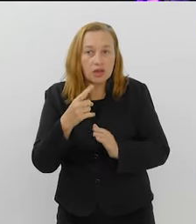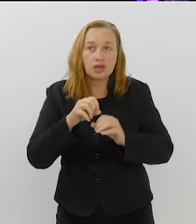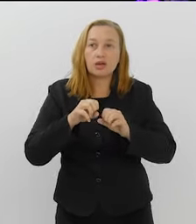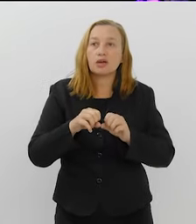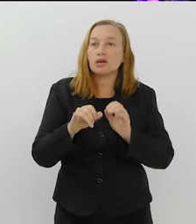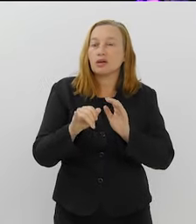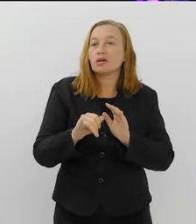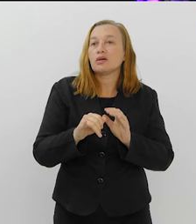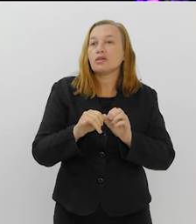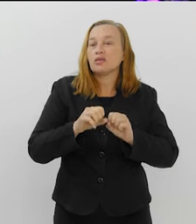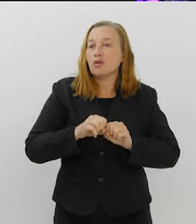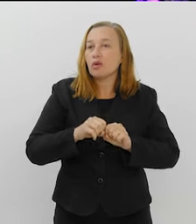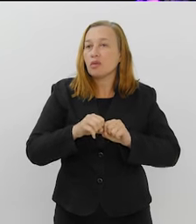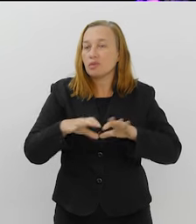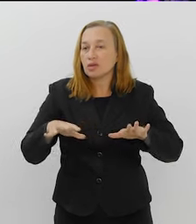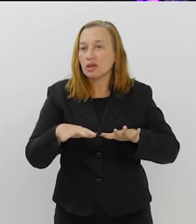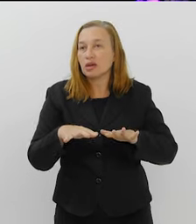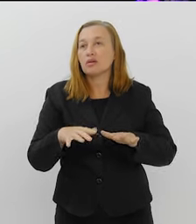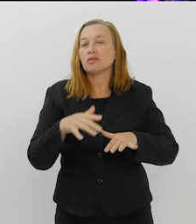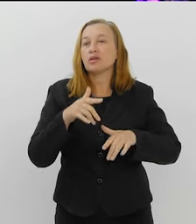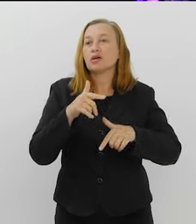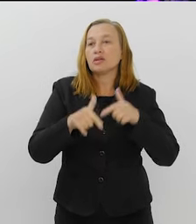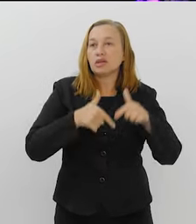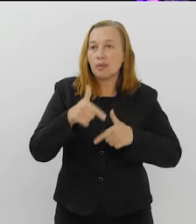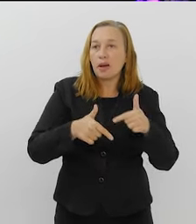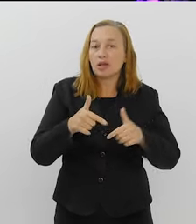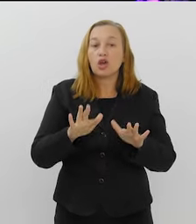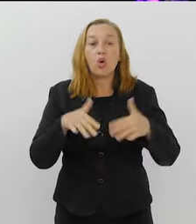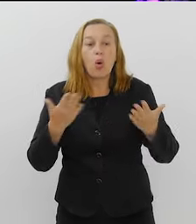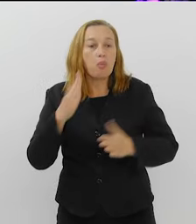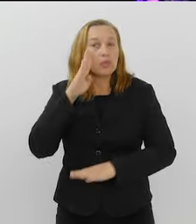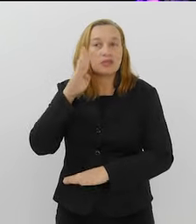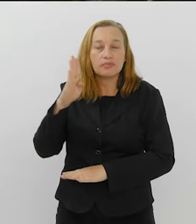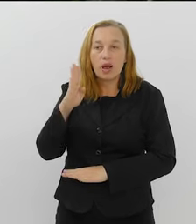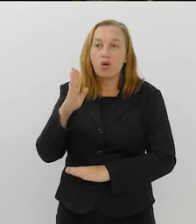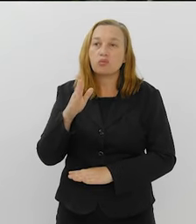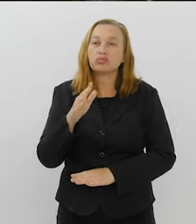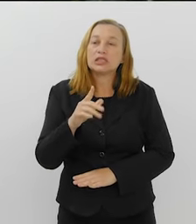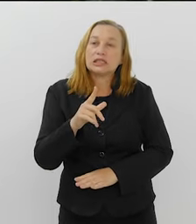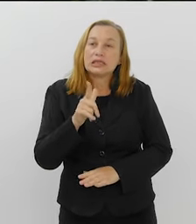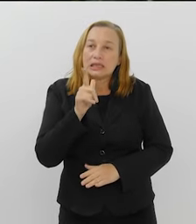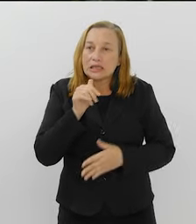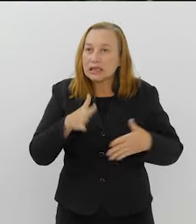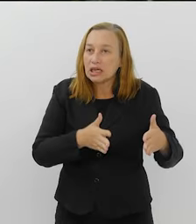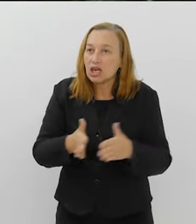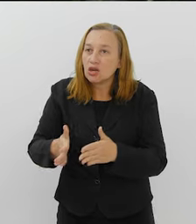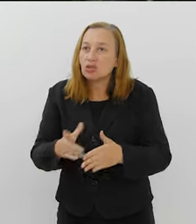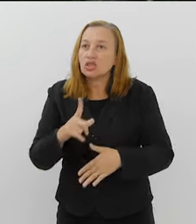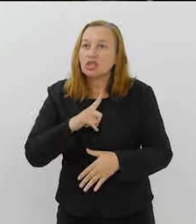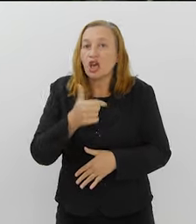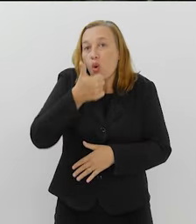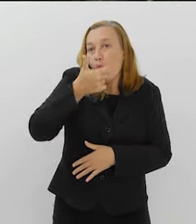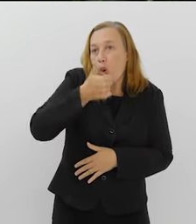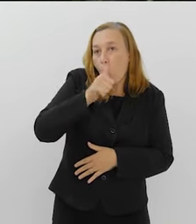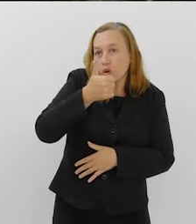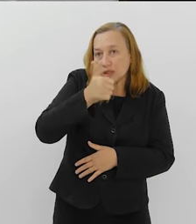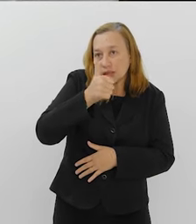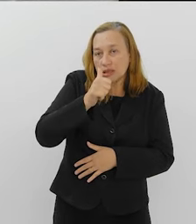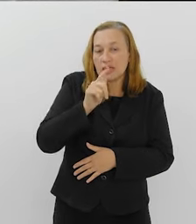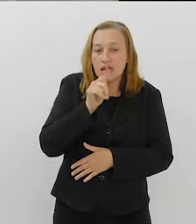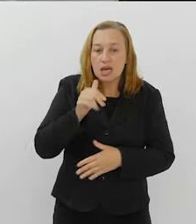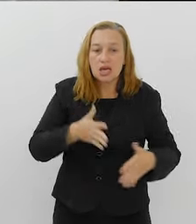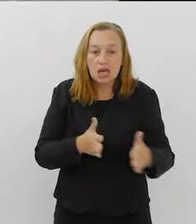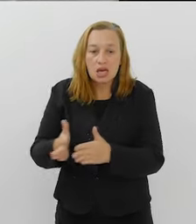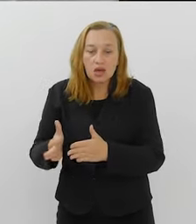trabalho. Caso haja oportunidade, gente traz aqui para você também. Quais são os principais rios aí que estão envolvidos nessa pesquisa? São 11 rios, né, Gabriel?